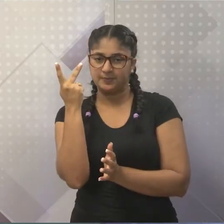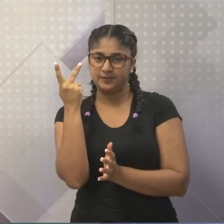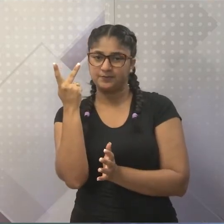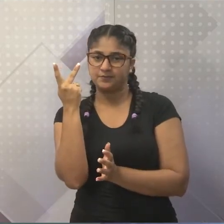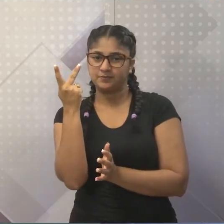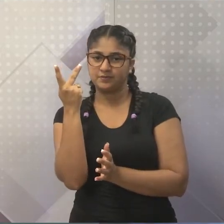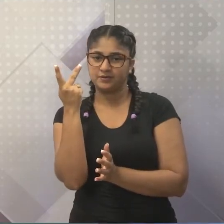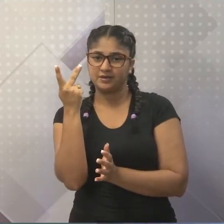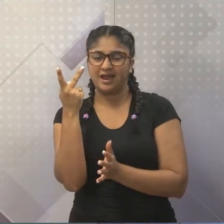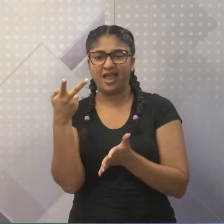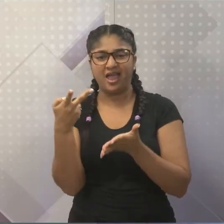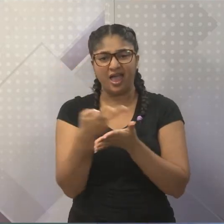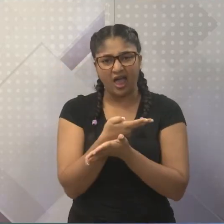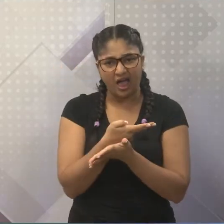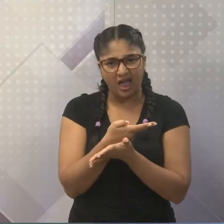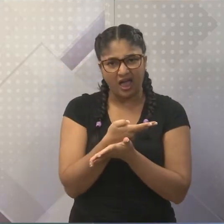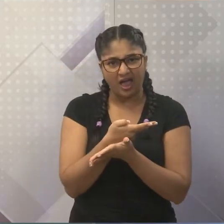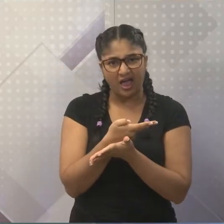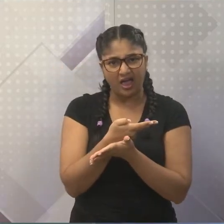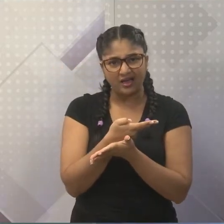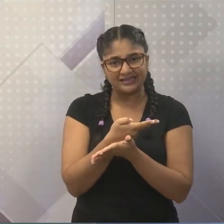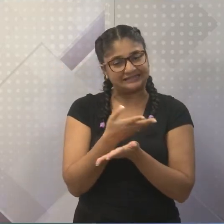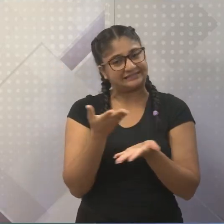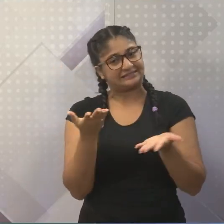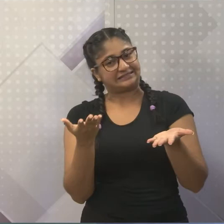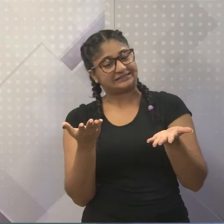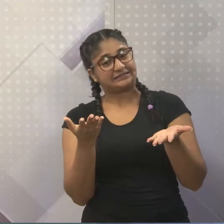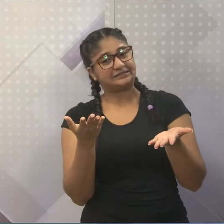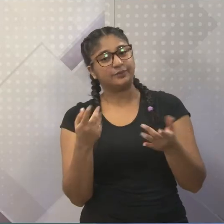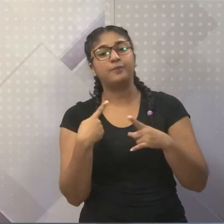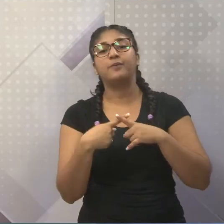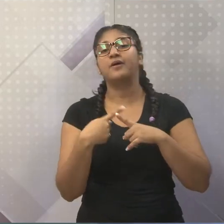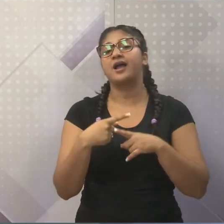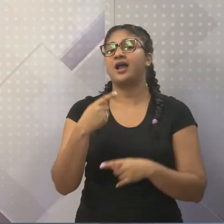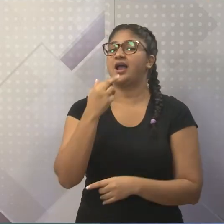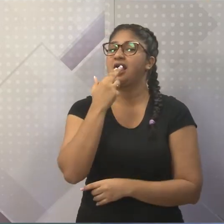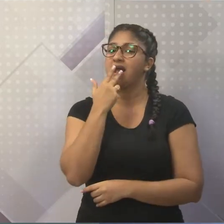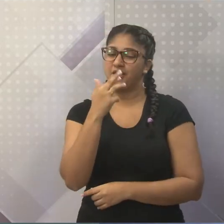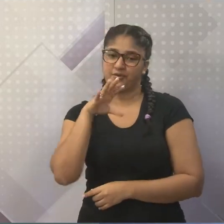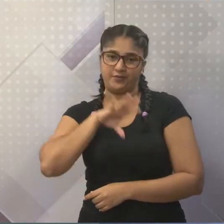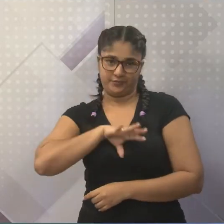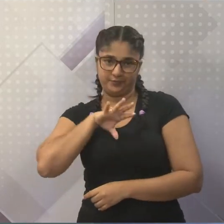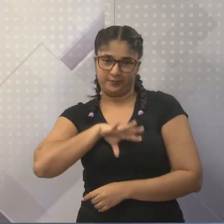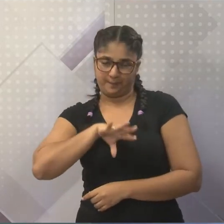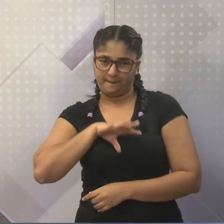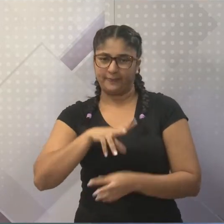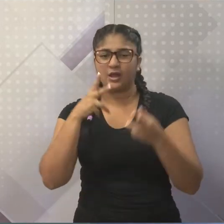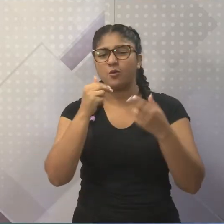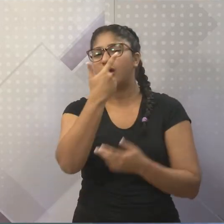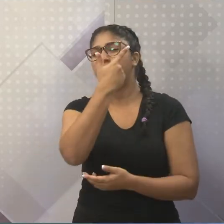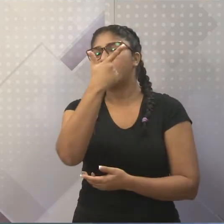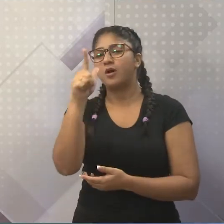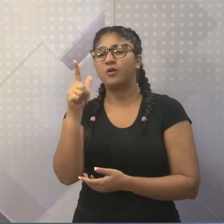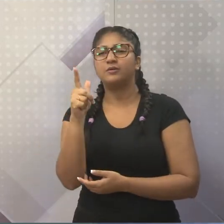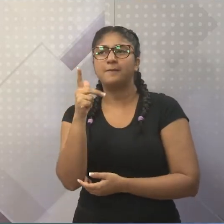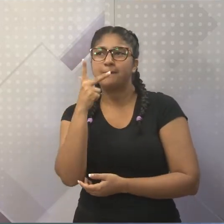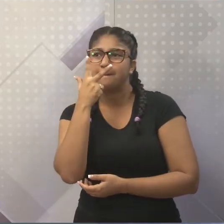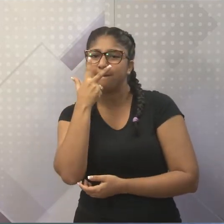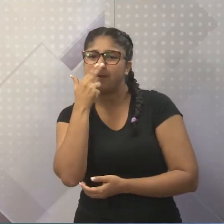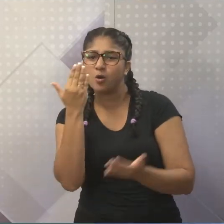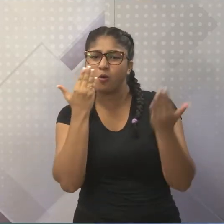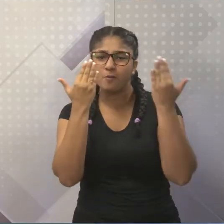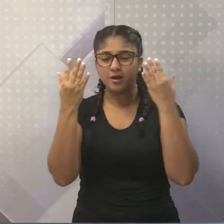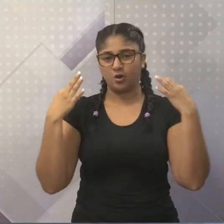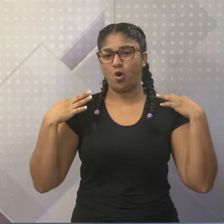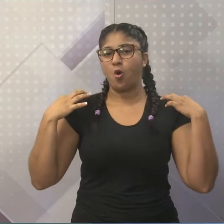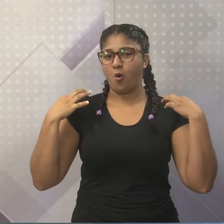as gírias são erradas, bem, você tem que lembrar que a língua portuguesa, com qualquer outra língua, ela é como uma roupa. Ela